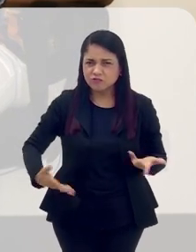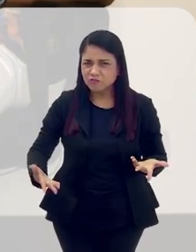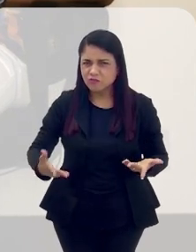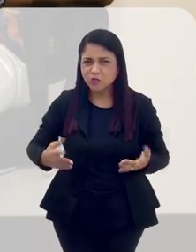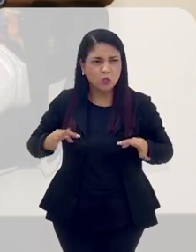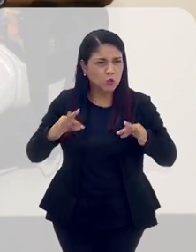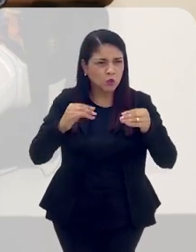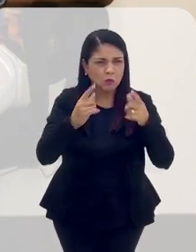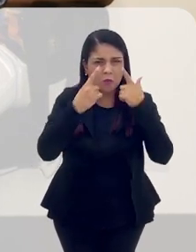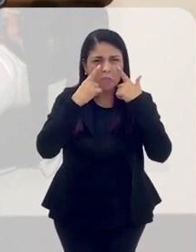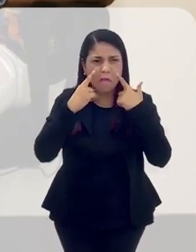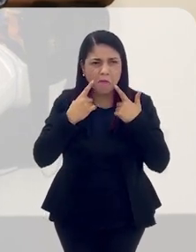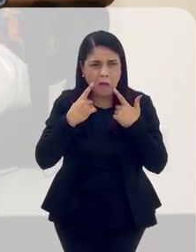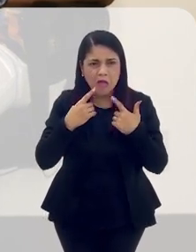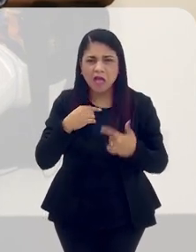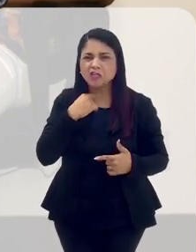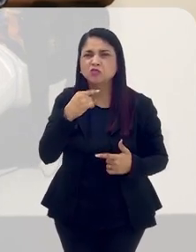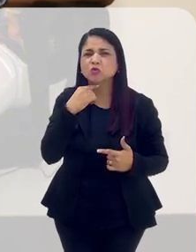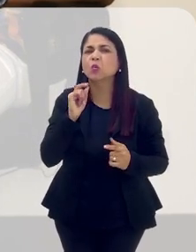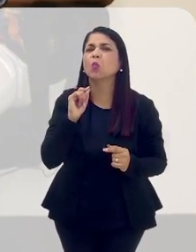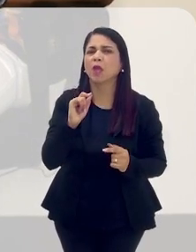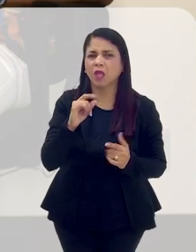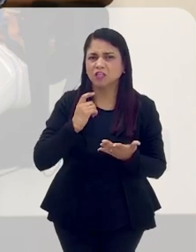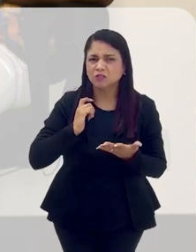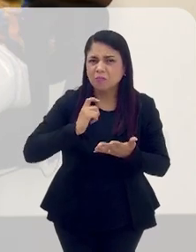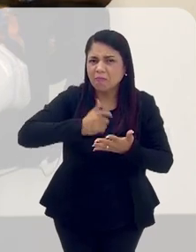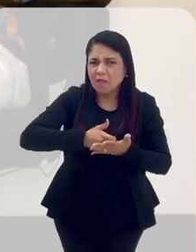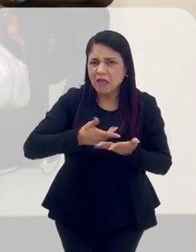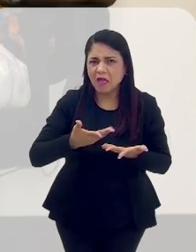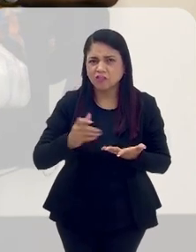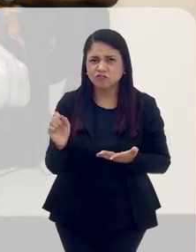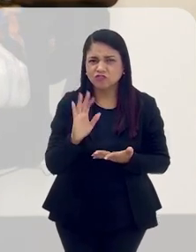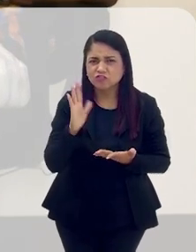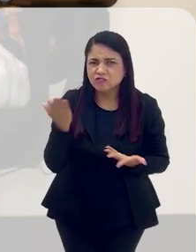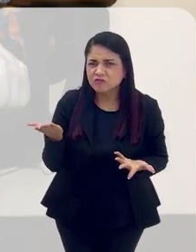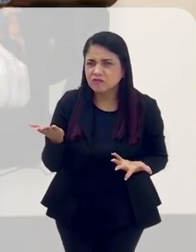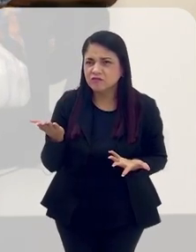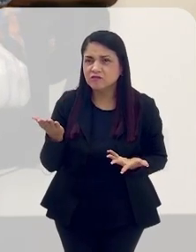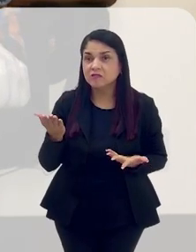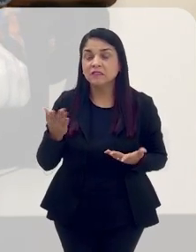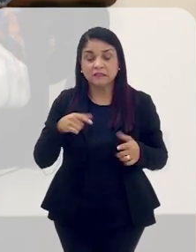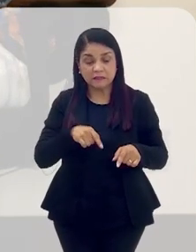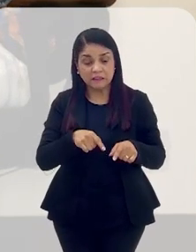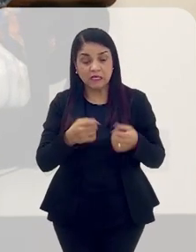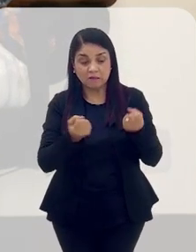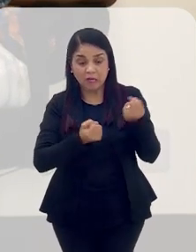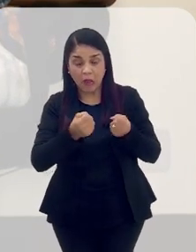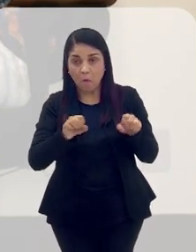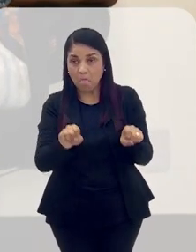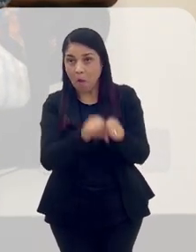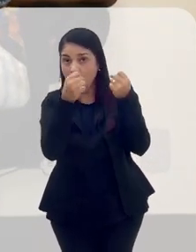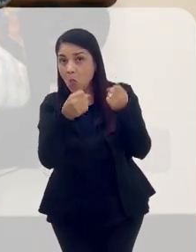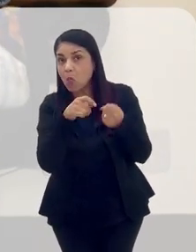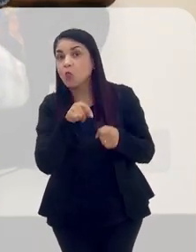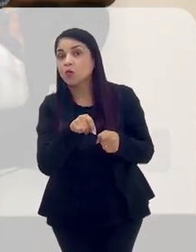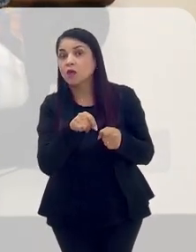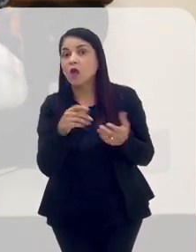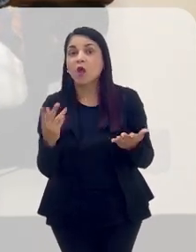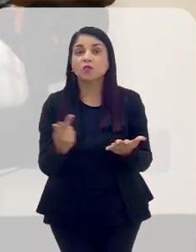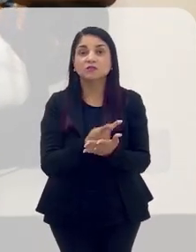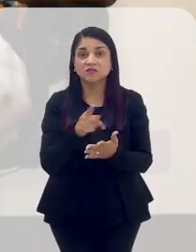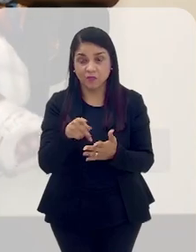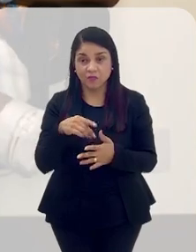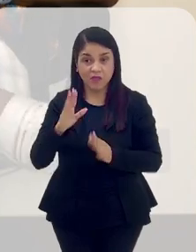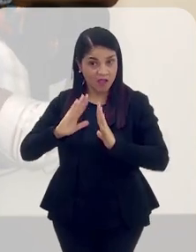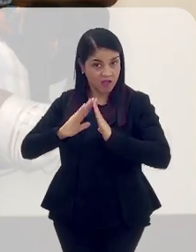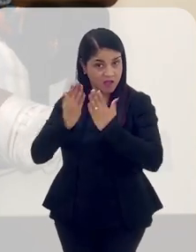né? Aí o que adiantou aquele dinheiro ali? Não, e se a escola quebra o carro, aí foi culpa de quem? Não, foi pior do que isso. A escola